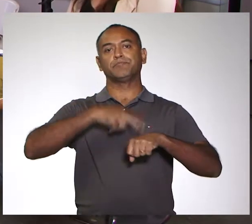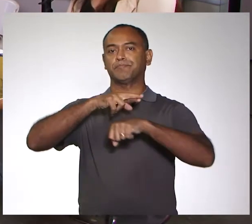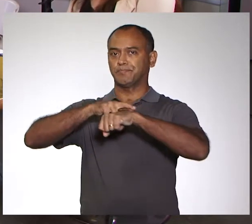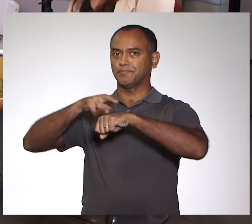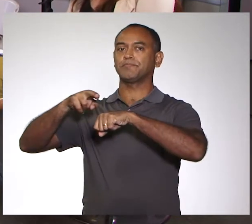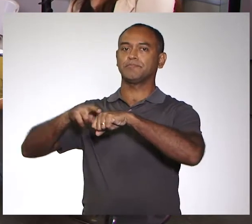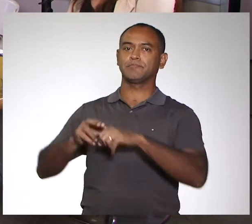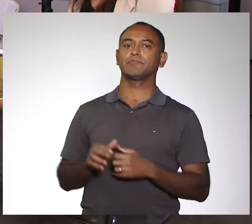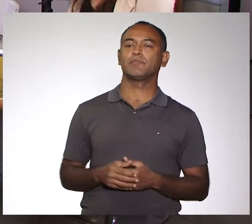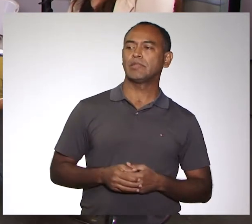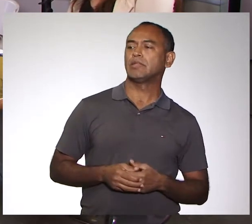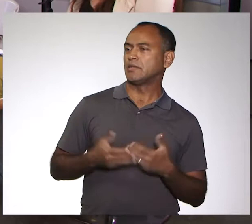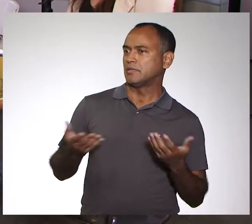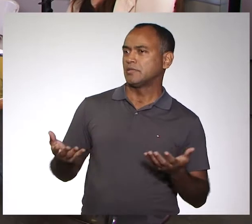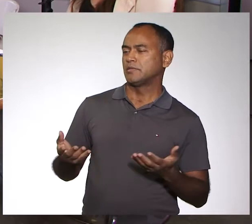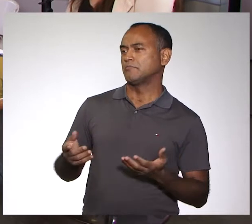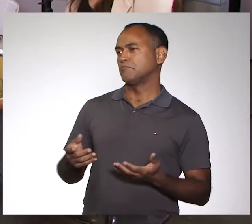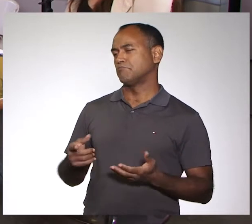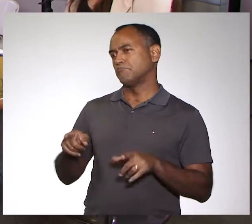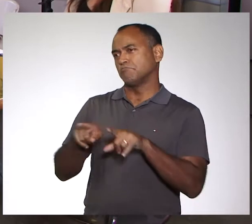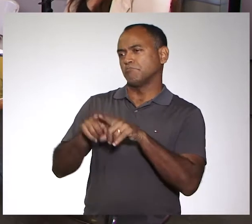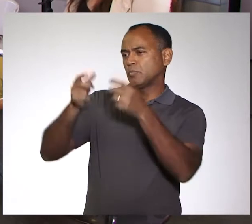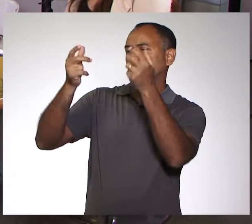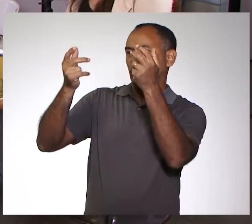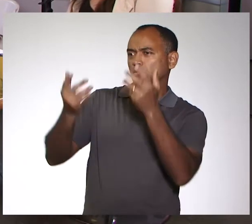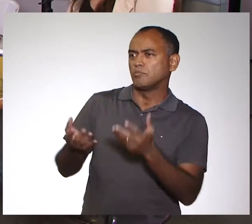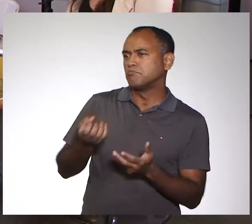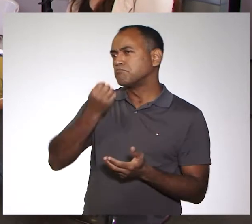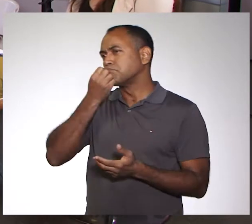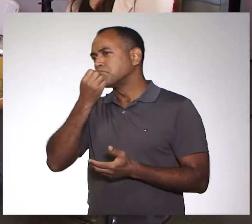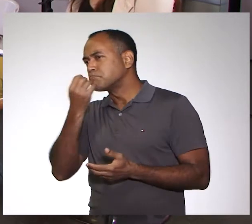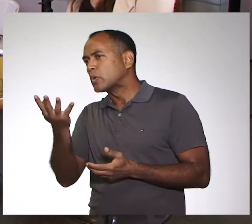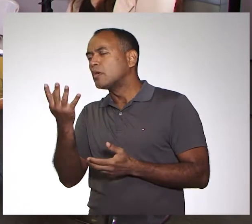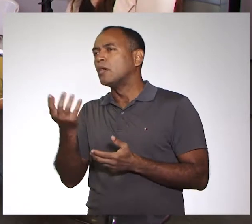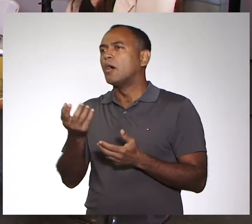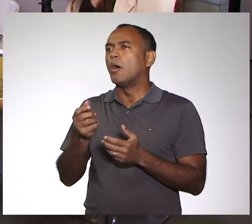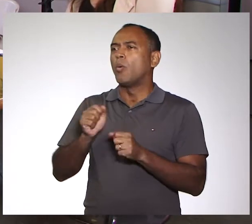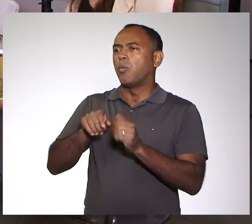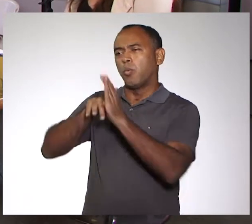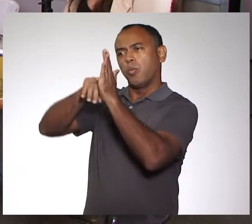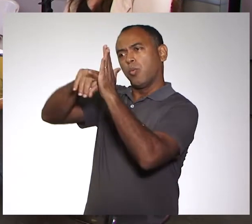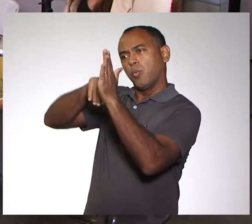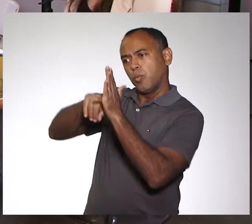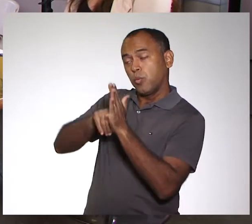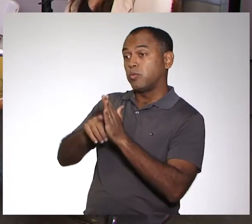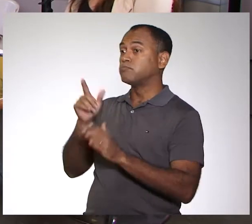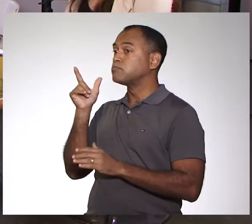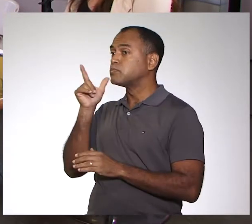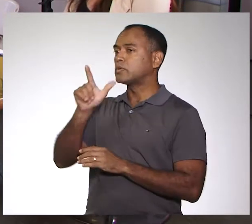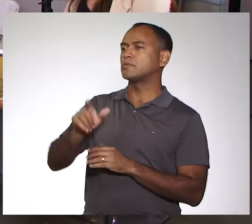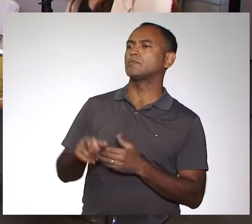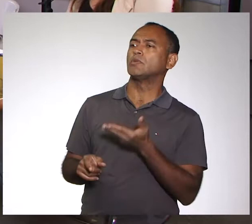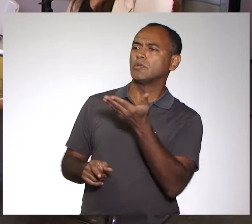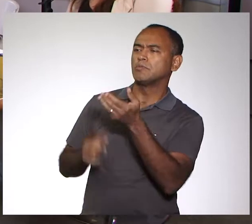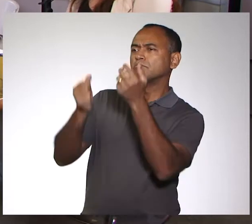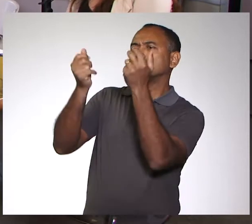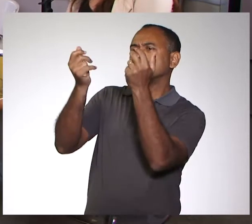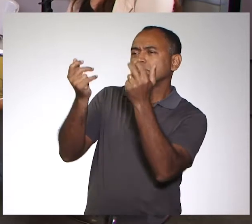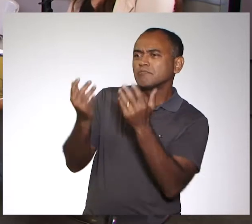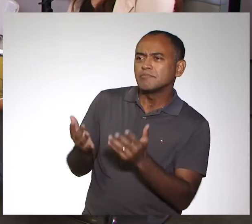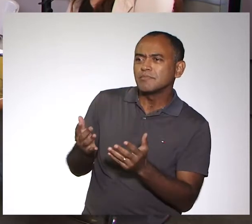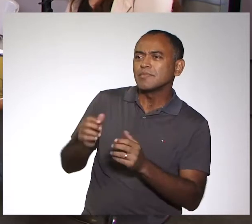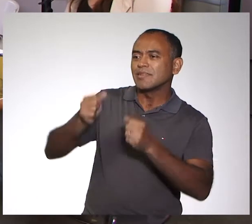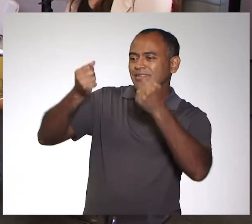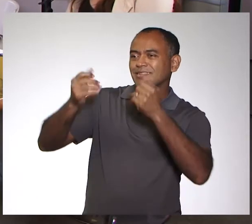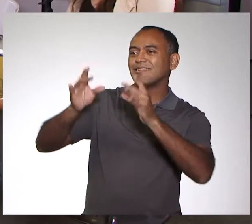Estado tem. Também falando sobre os benefícios, um dos benefícios está voltado justamente para a pesquisa. Eu gostaria que a